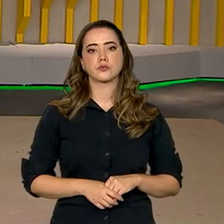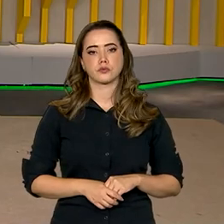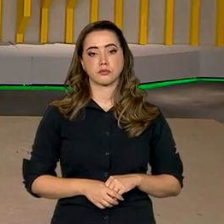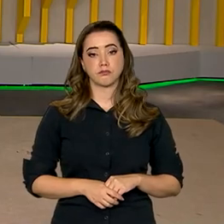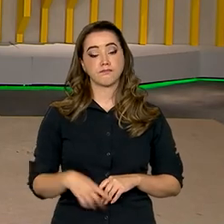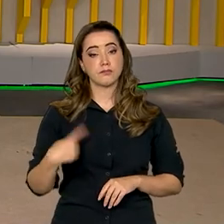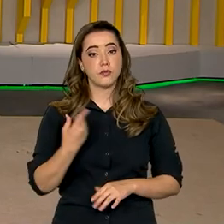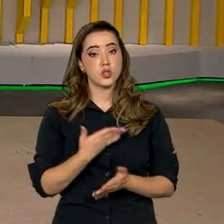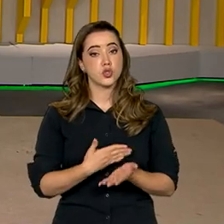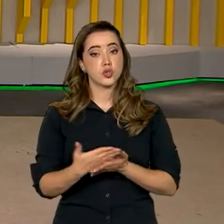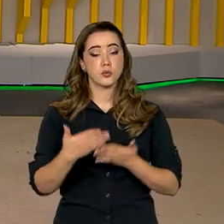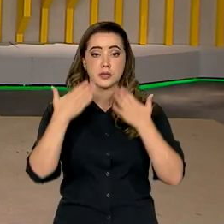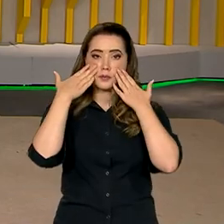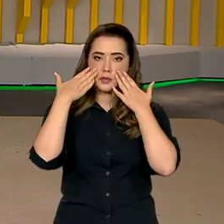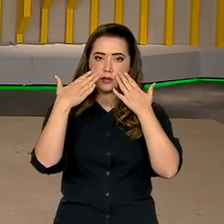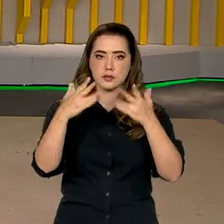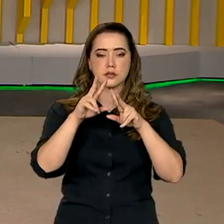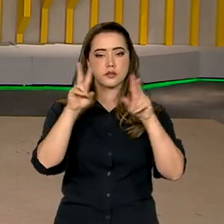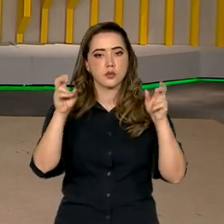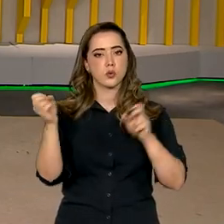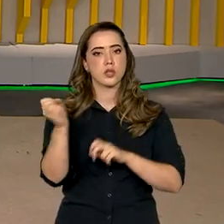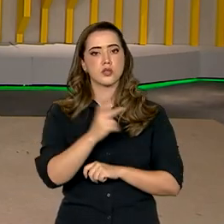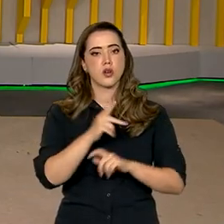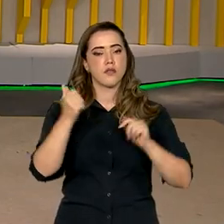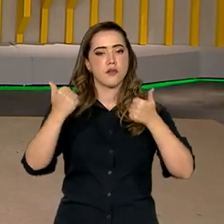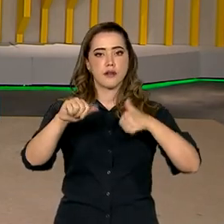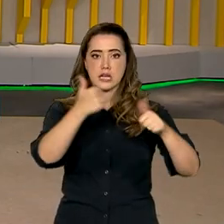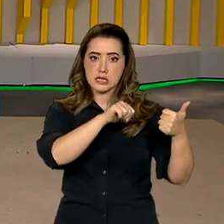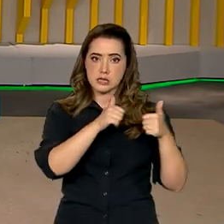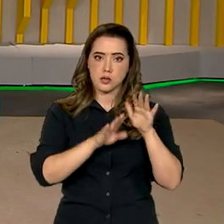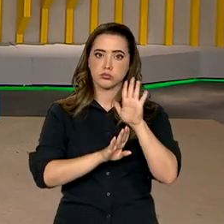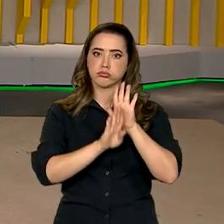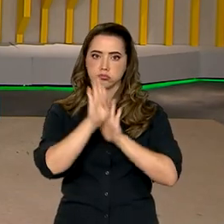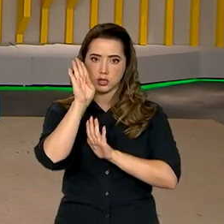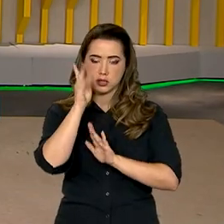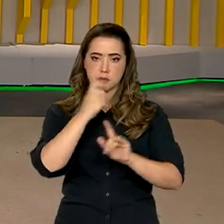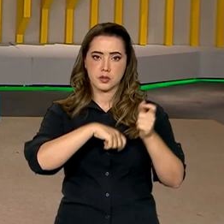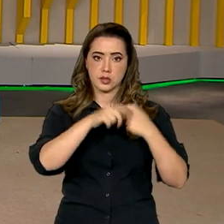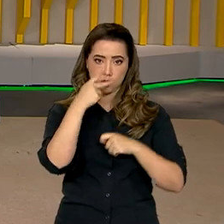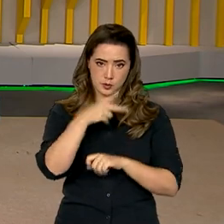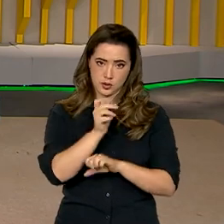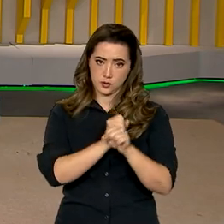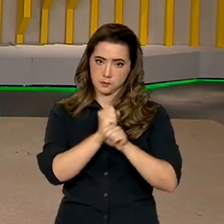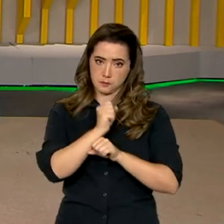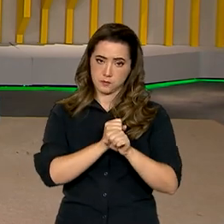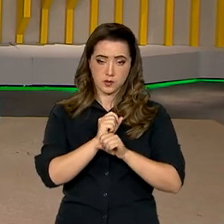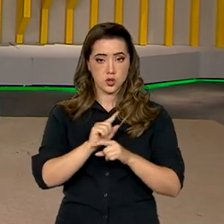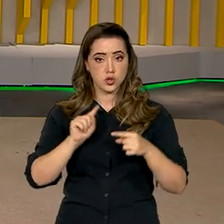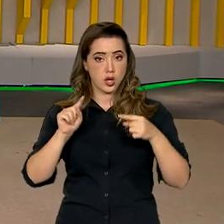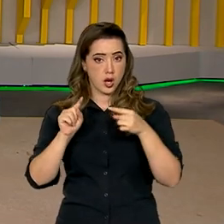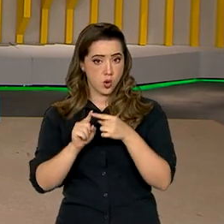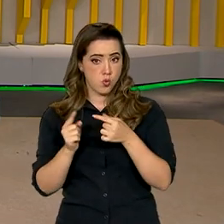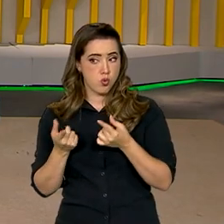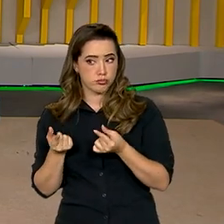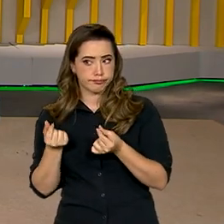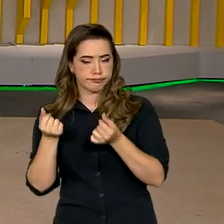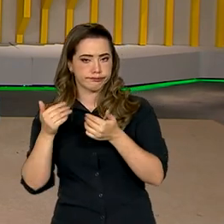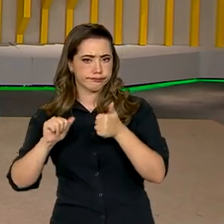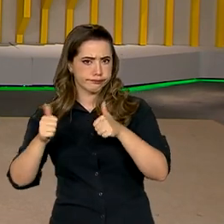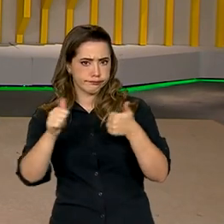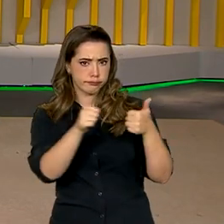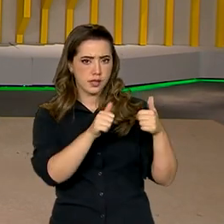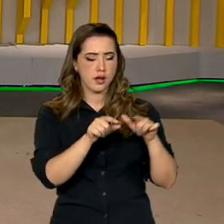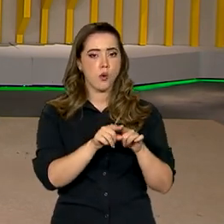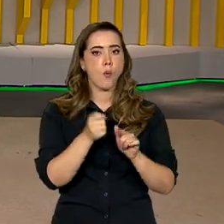E a gente começa esta edição com a nova previsão de crescimento da economia para este ano, que segundo o mercado financeiro é de